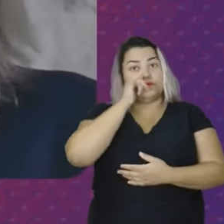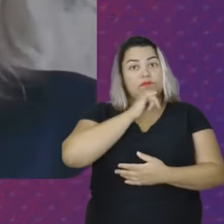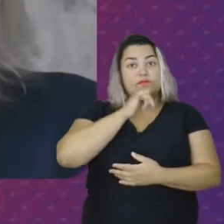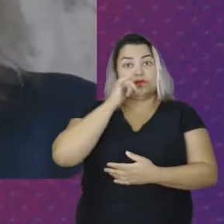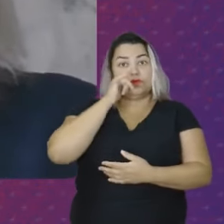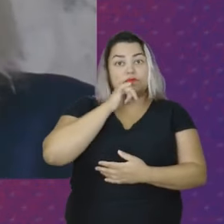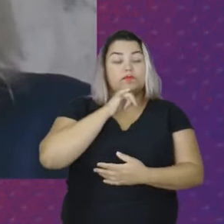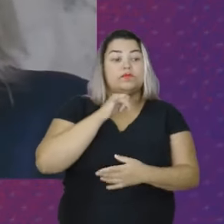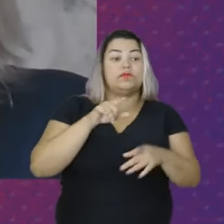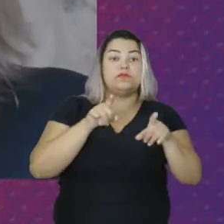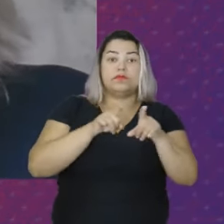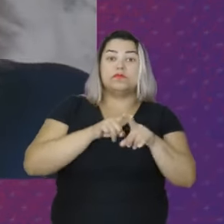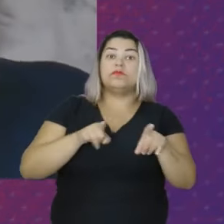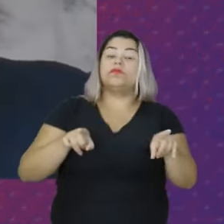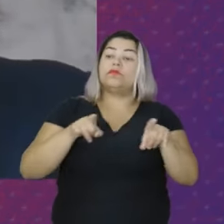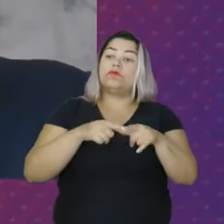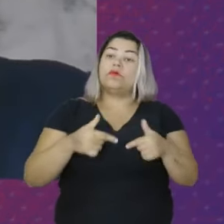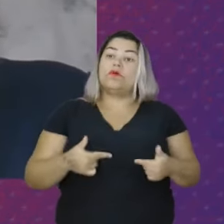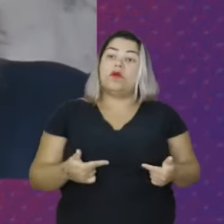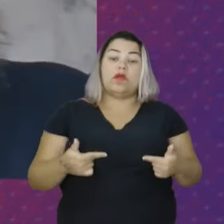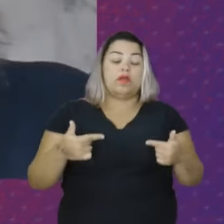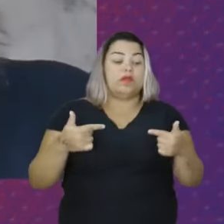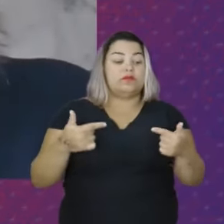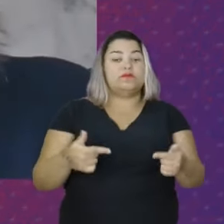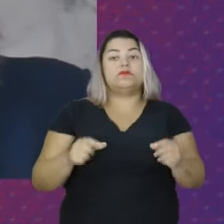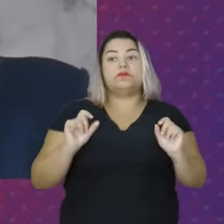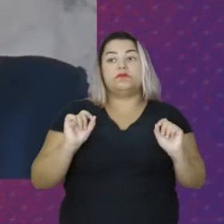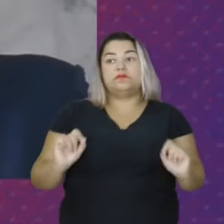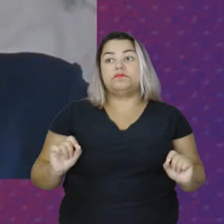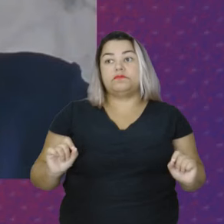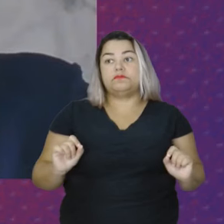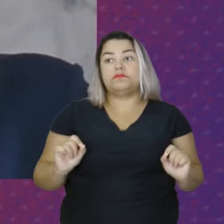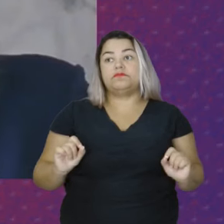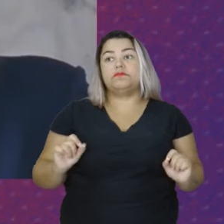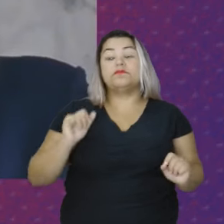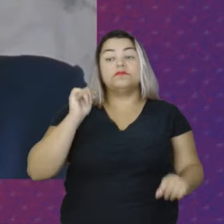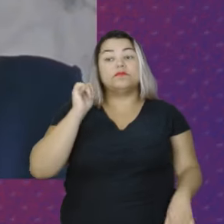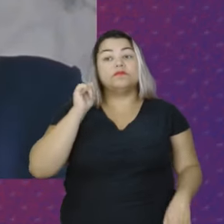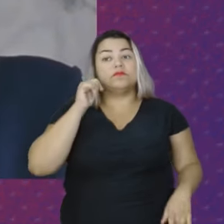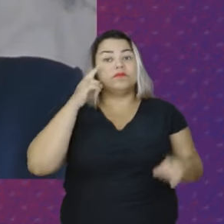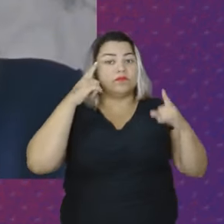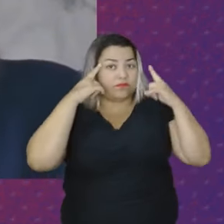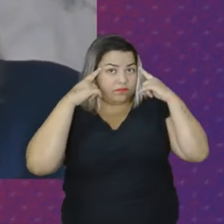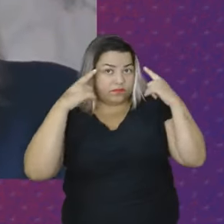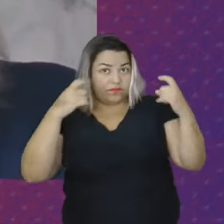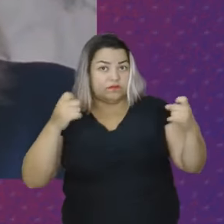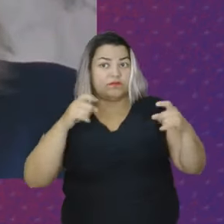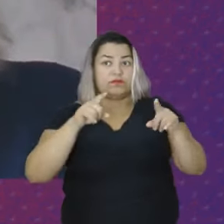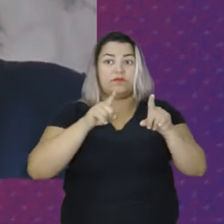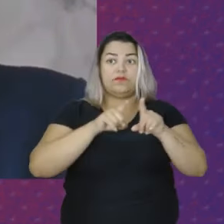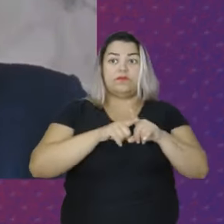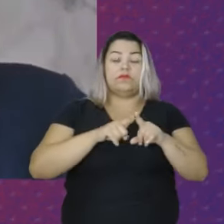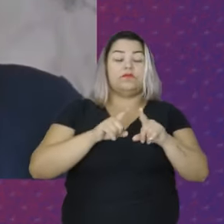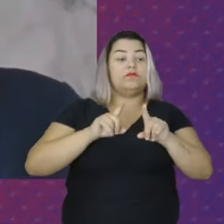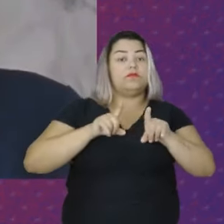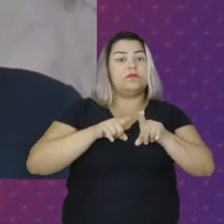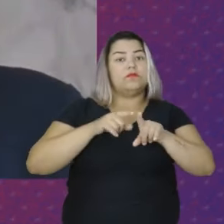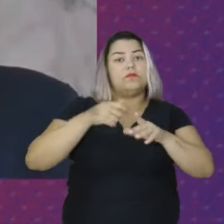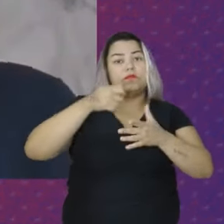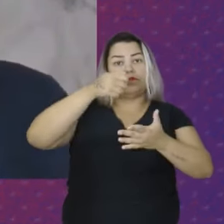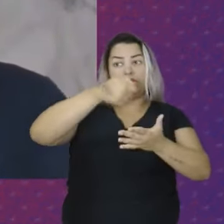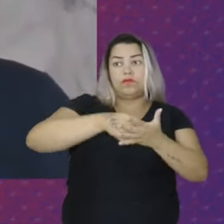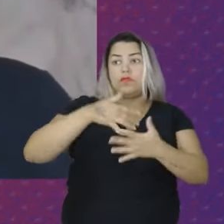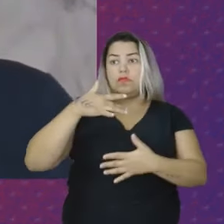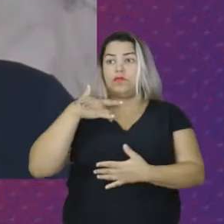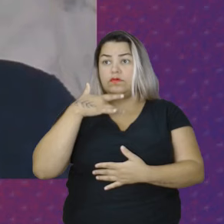parcerias, né? O enfrentamento à violência obstétrica A garantia do parto humanizado na área